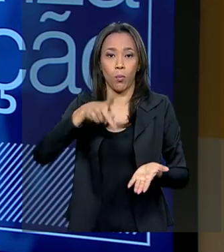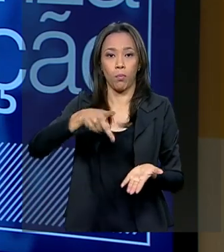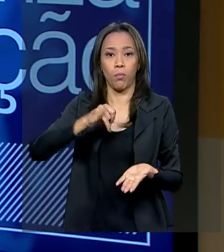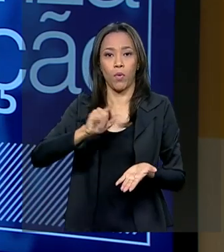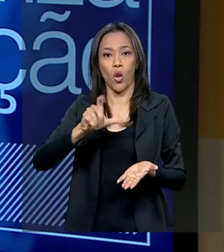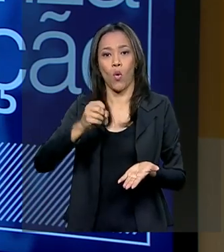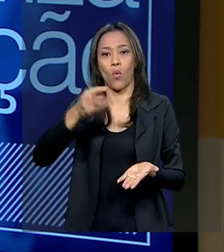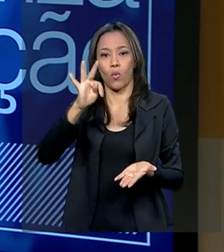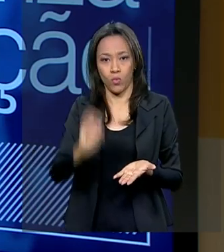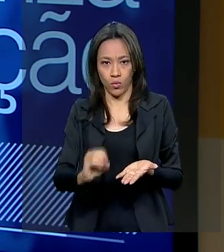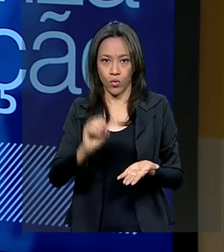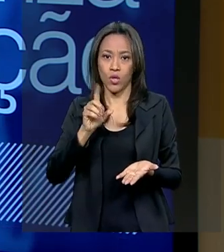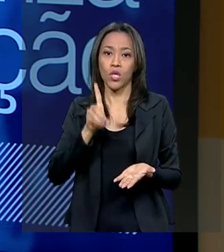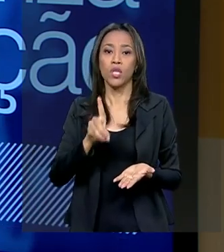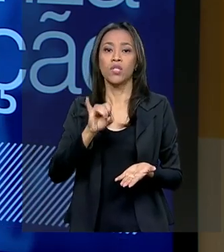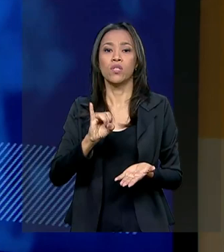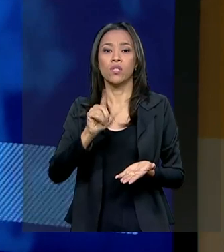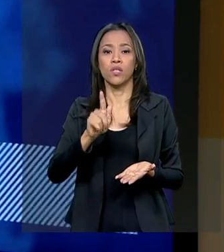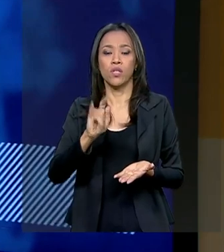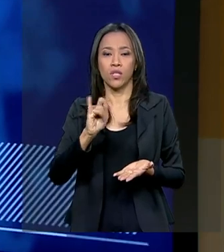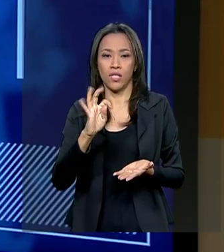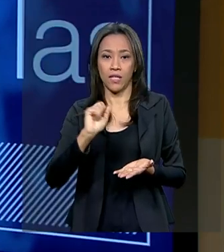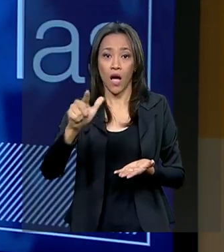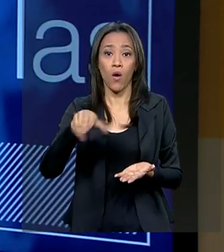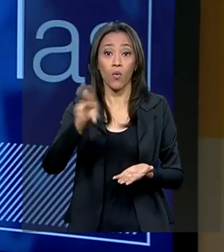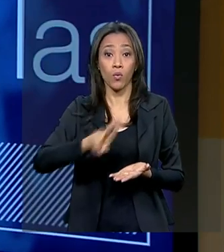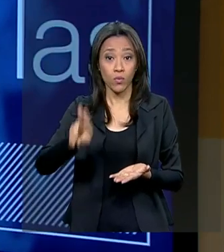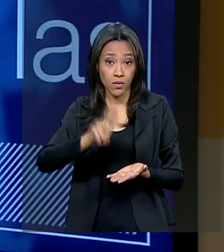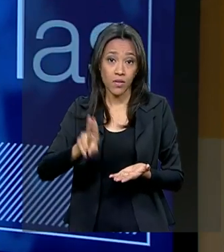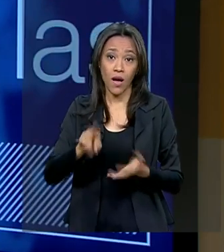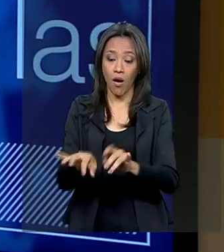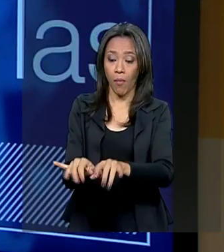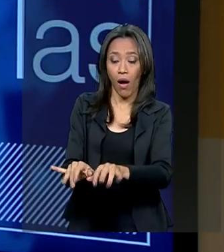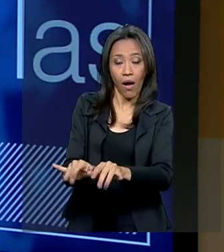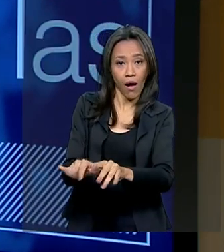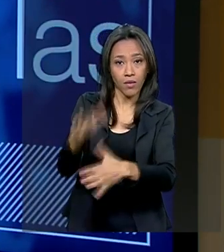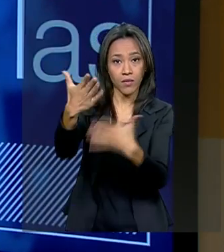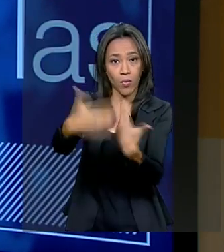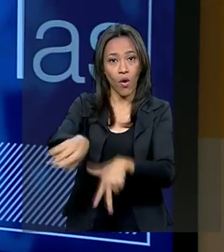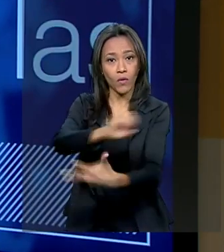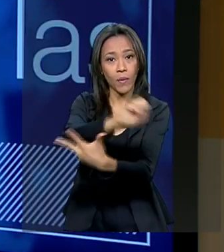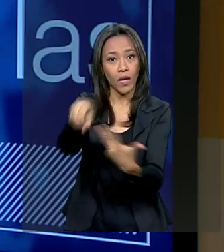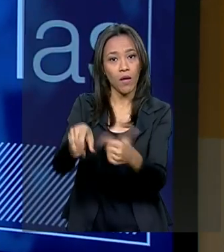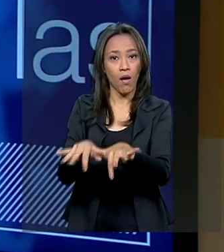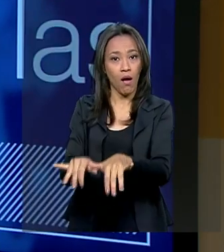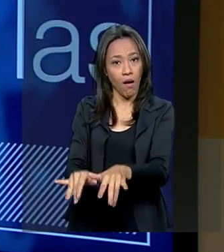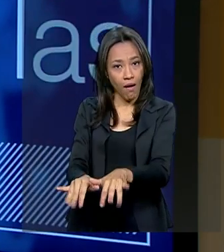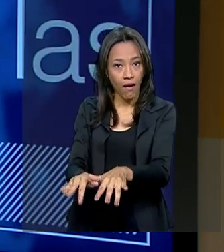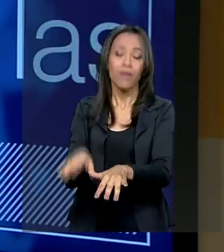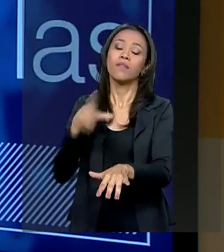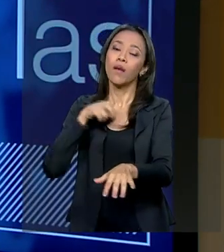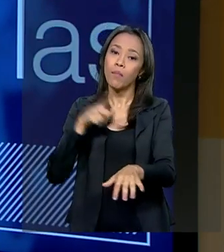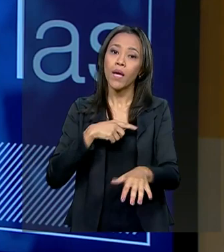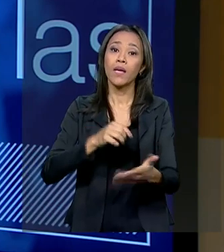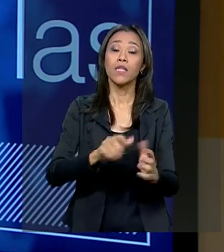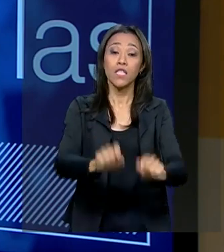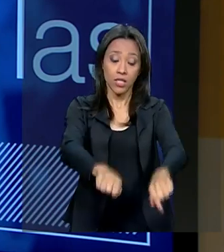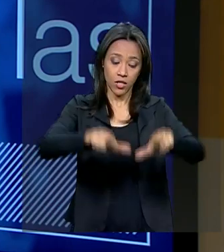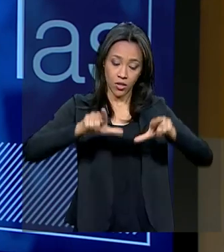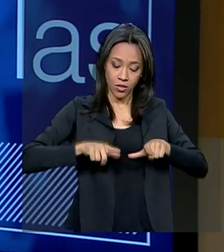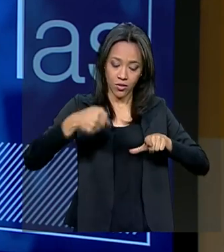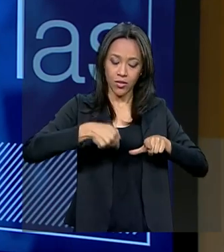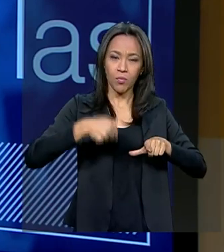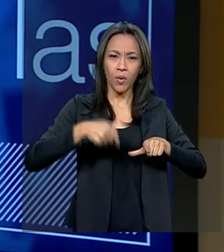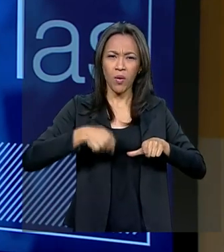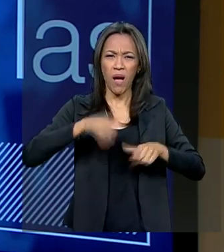fazer digitalmente o Enem, já vai poder fazer no computador. Passa pelo diploma digital também. Acabar com o